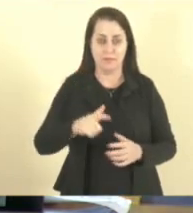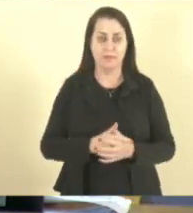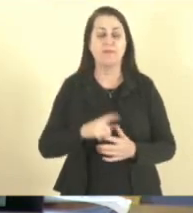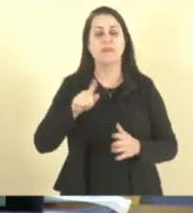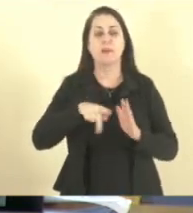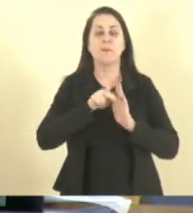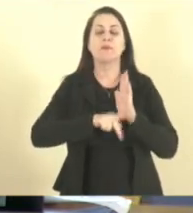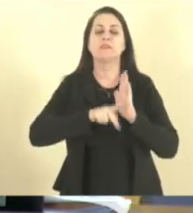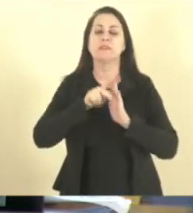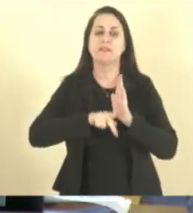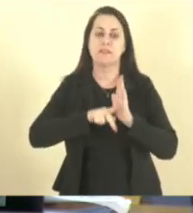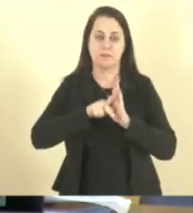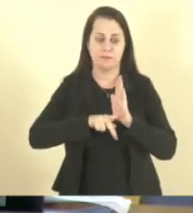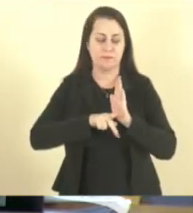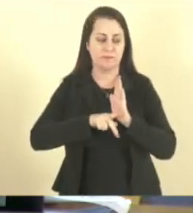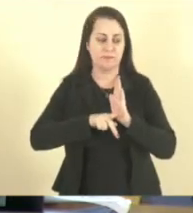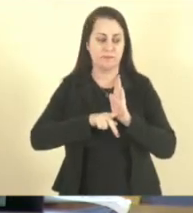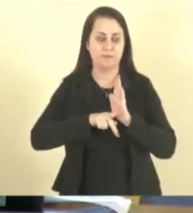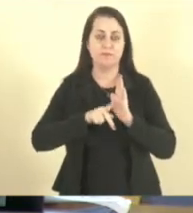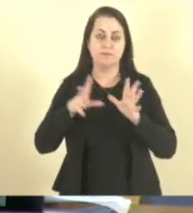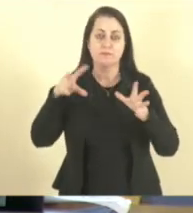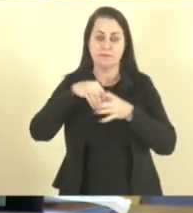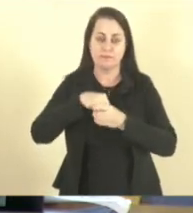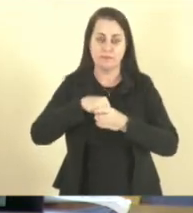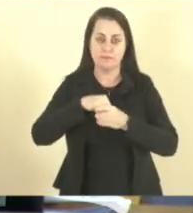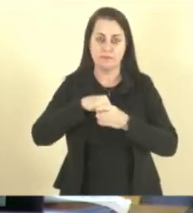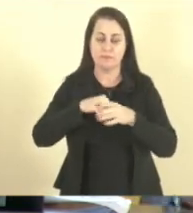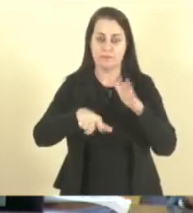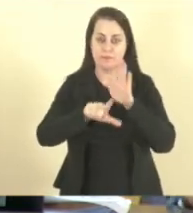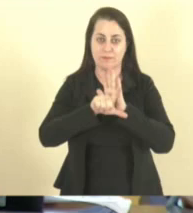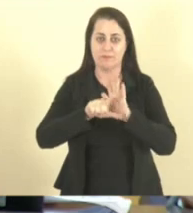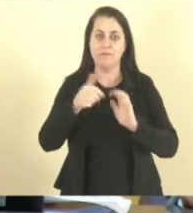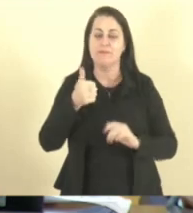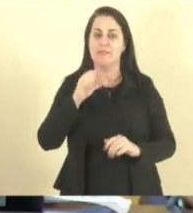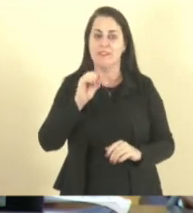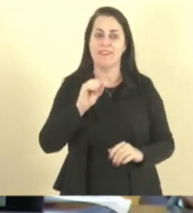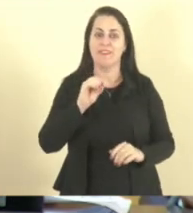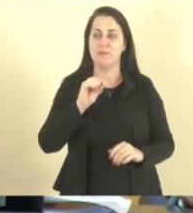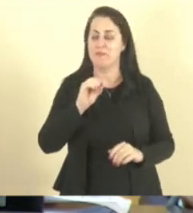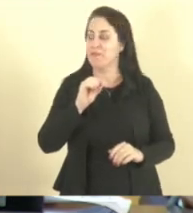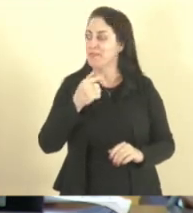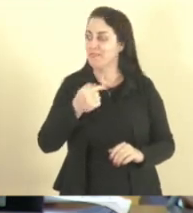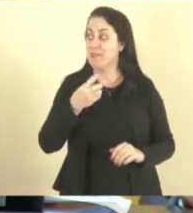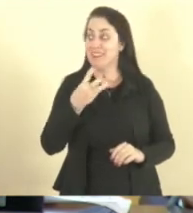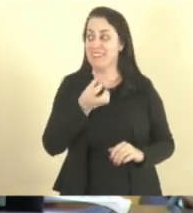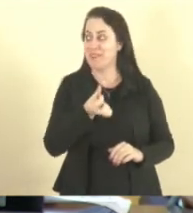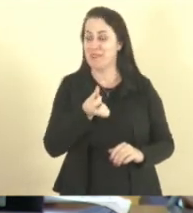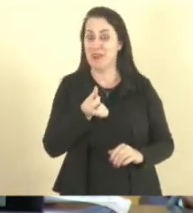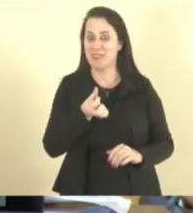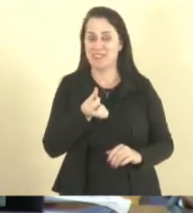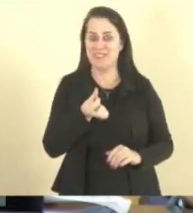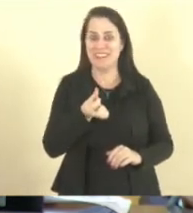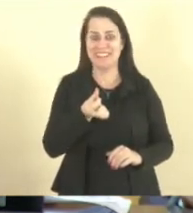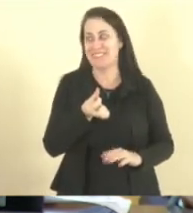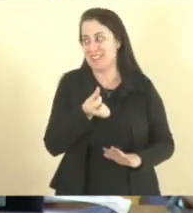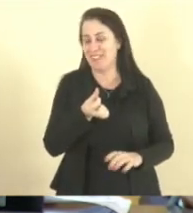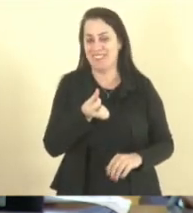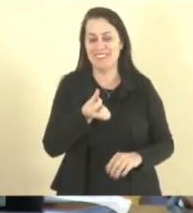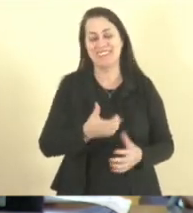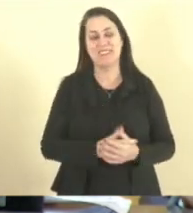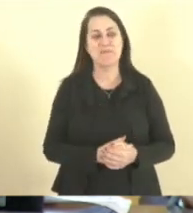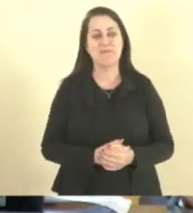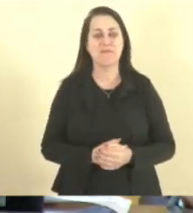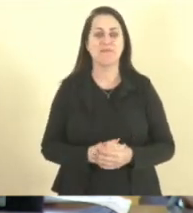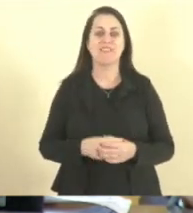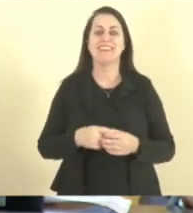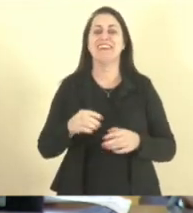projeto que inclui no anexo único da Lei 10.1976, que declara de utilidade pública a Associação SOS Animais de